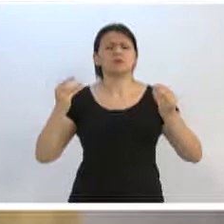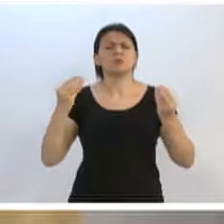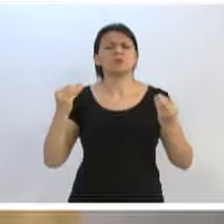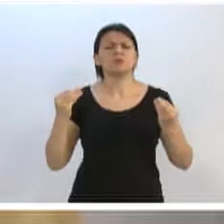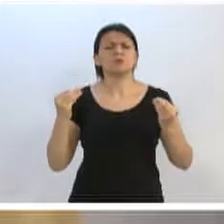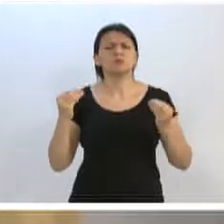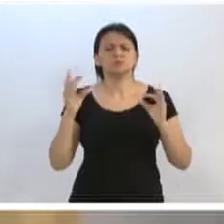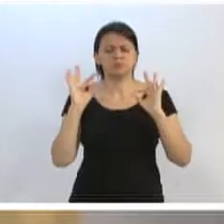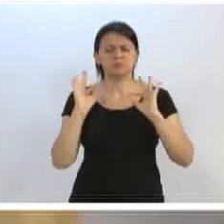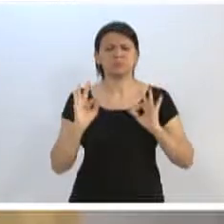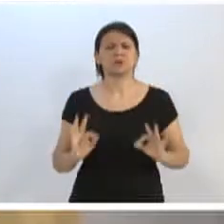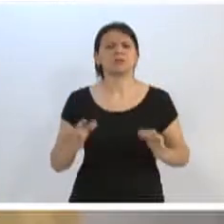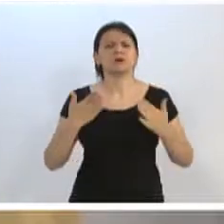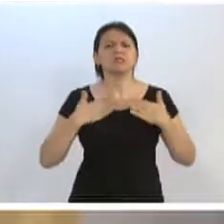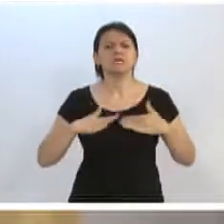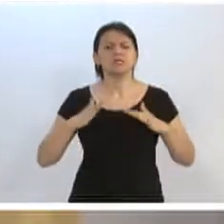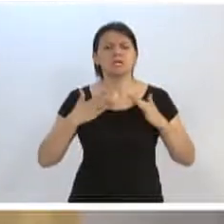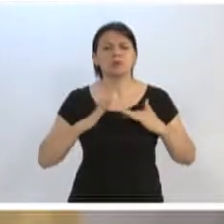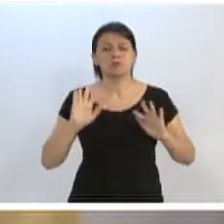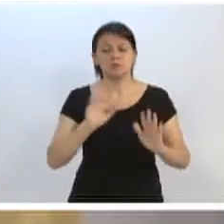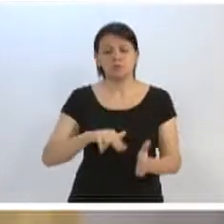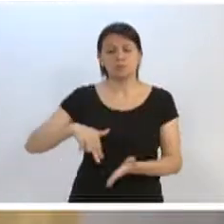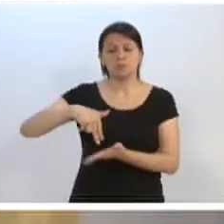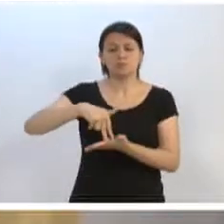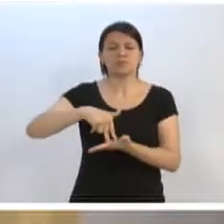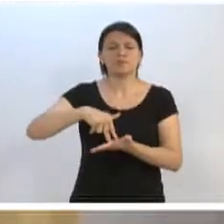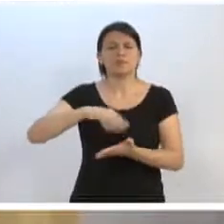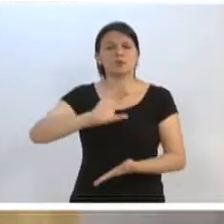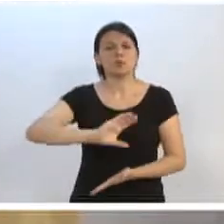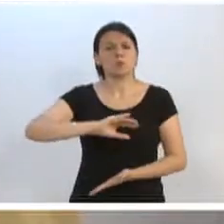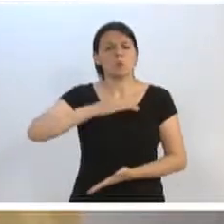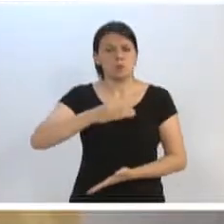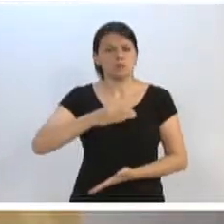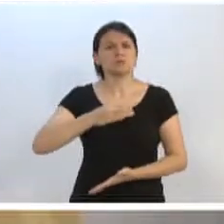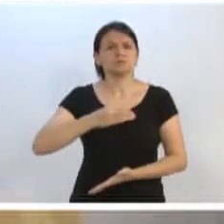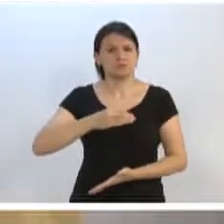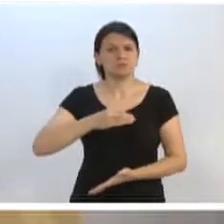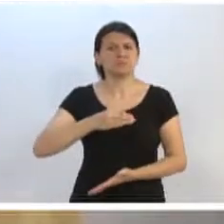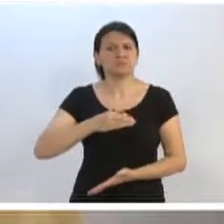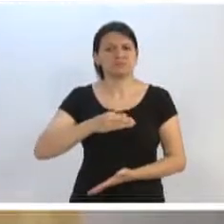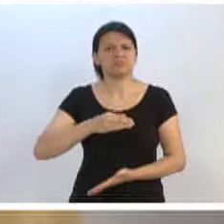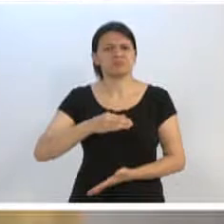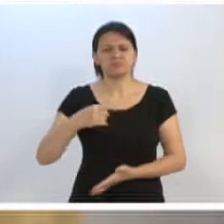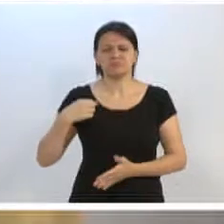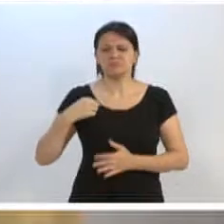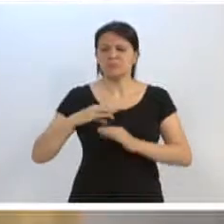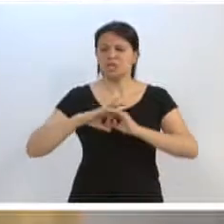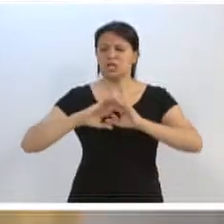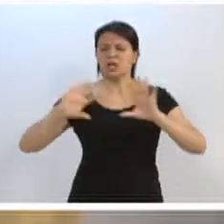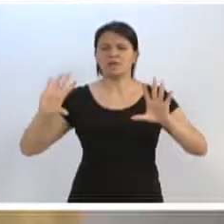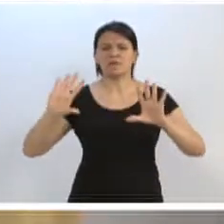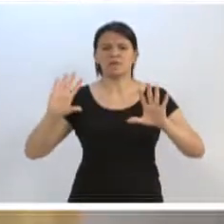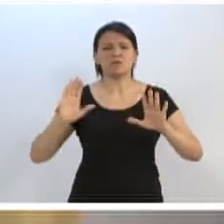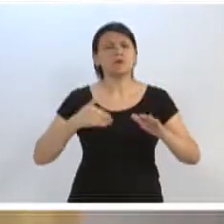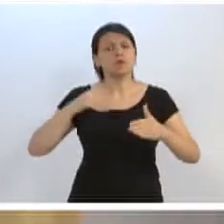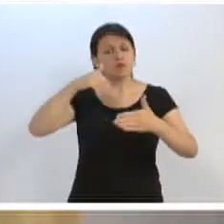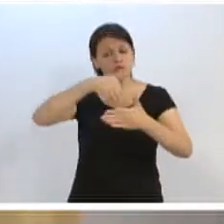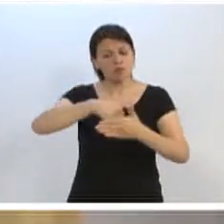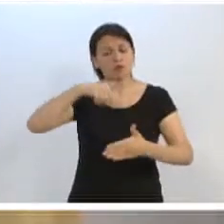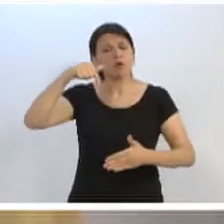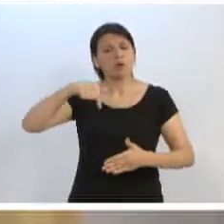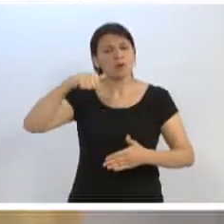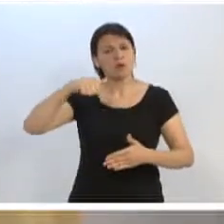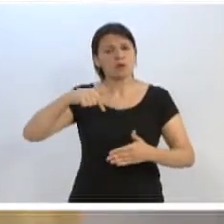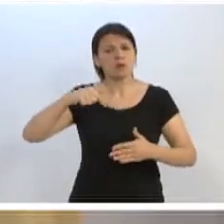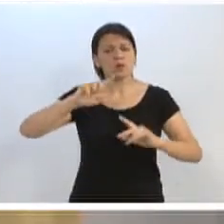tranquilidade. Me posiciono com coragem, me posiciono com independência. E fiz votos aqui, inclusive,